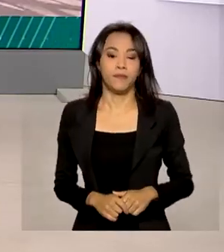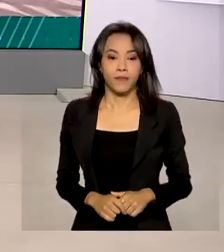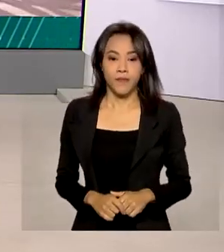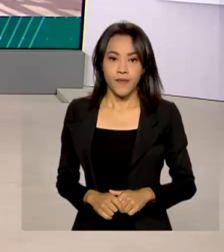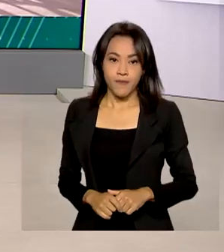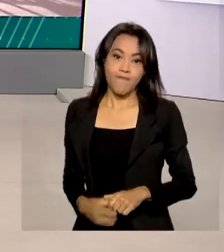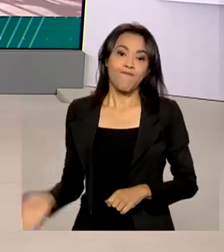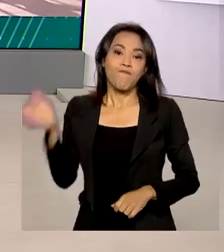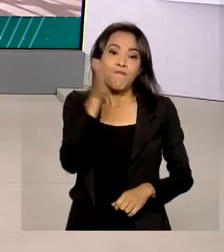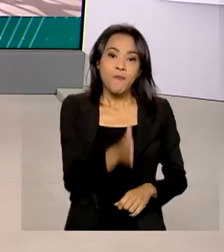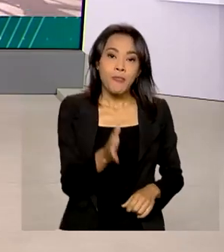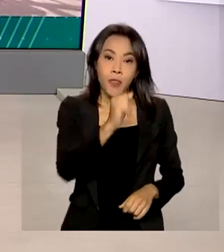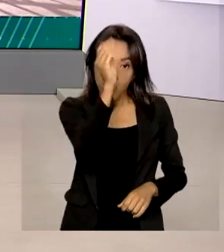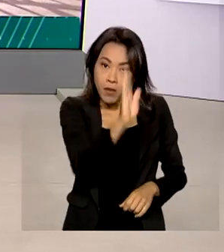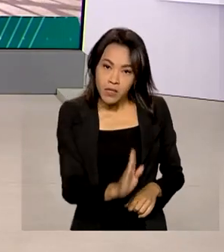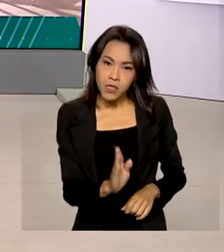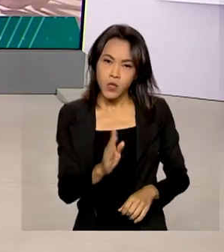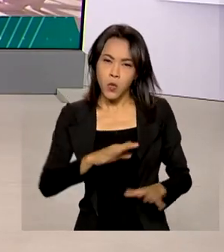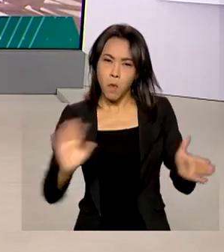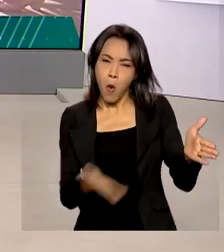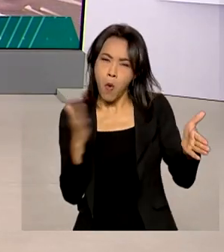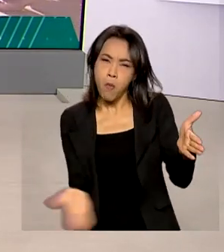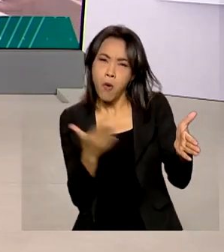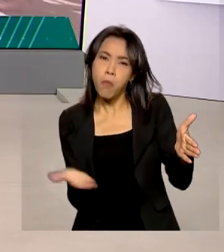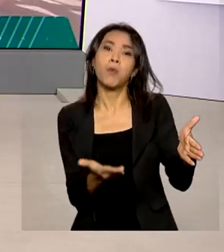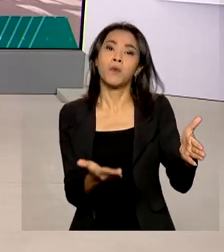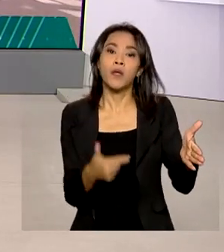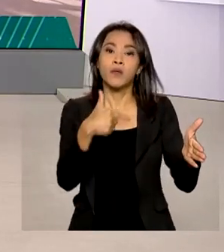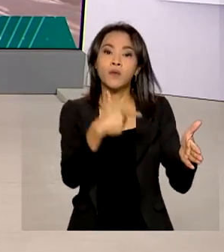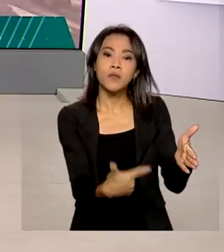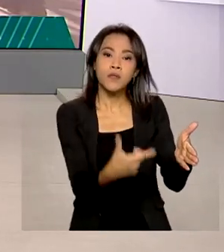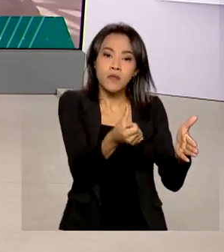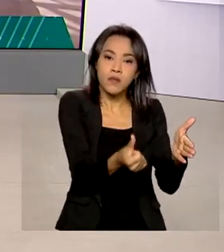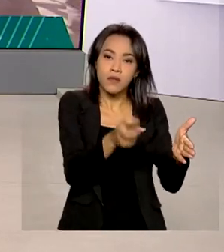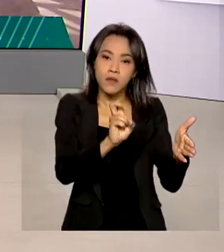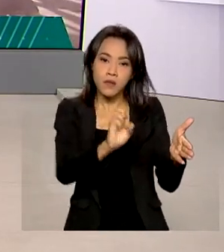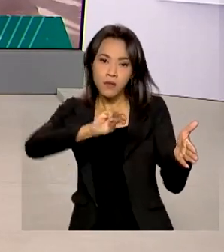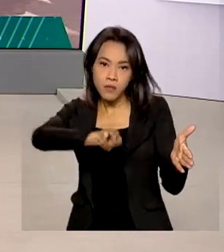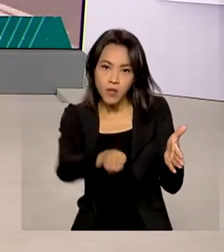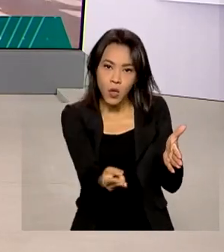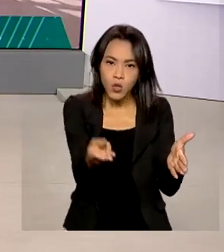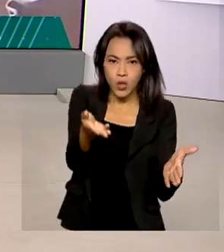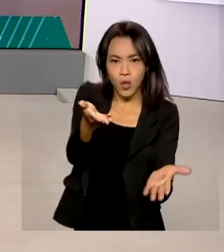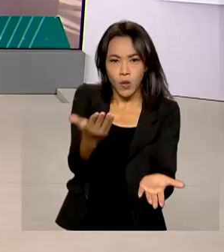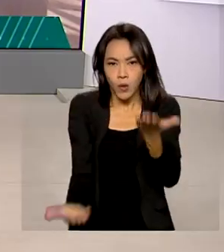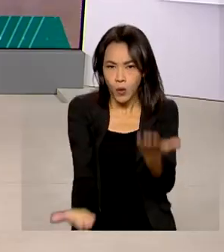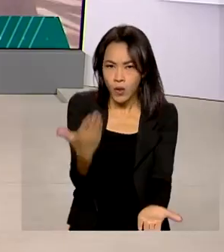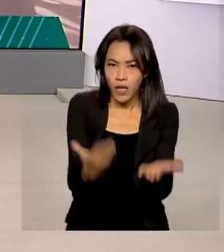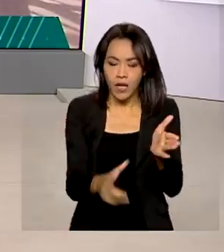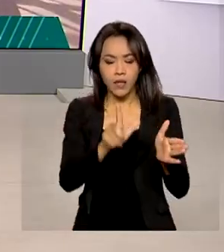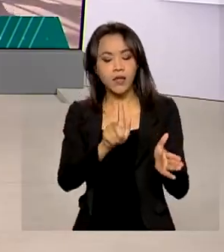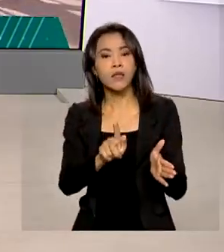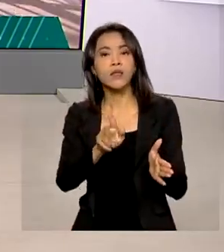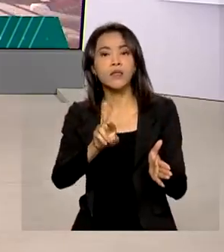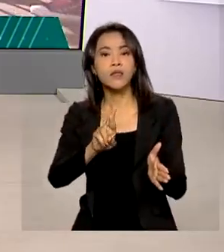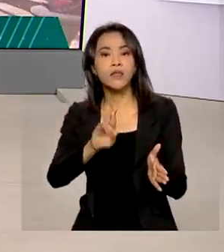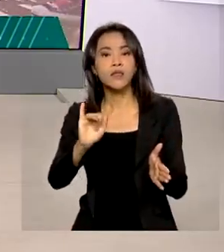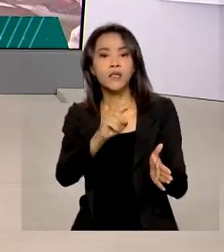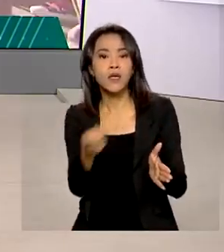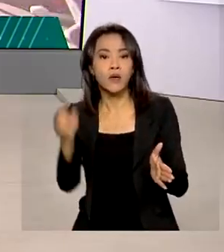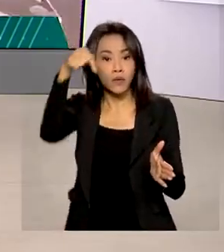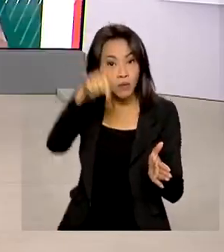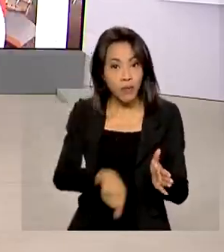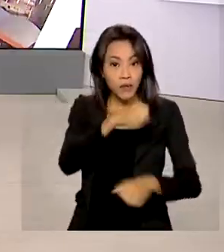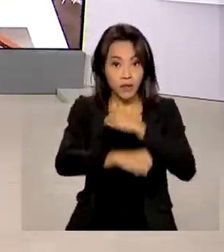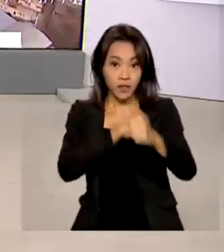O Brasil deve produzir mais de 265 milhões de toneladas de grãos neste ano. A